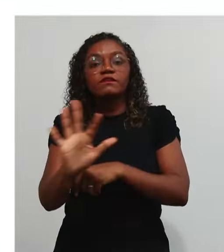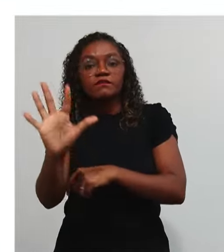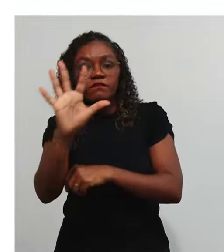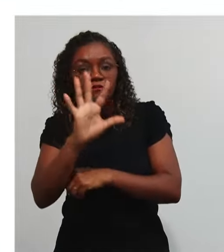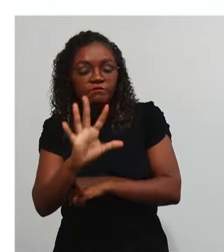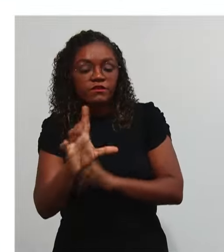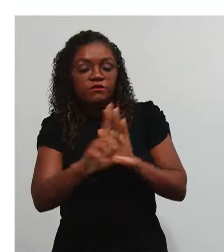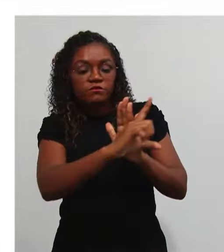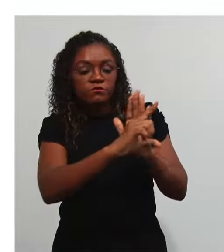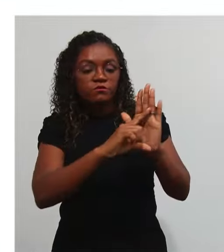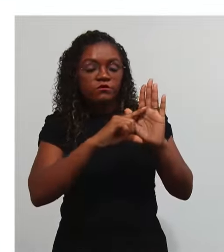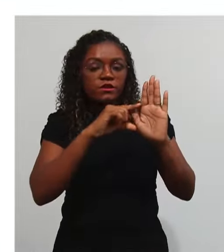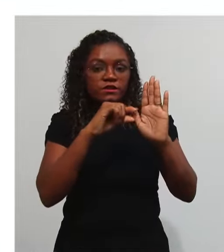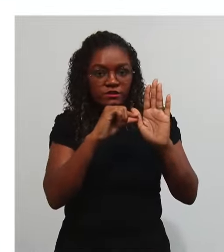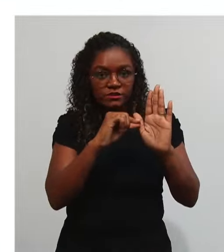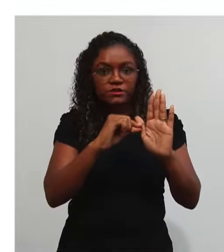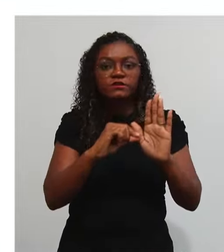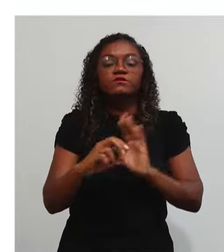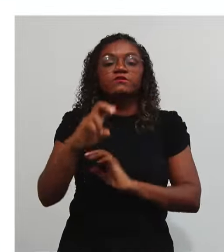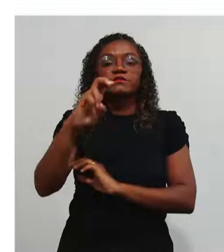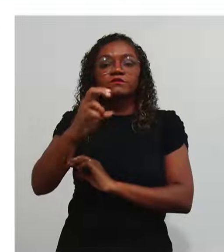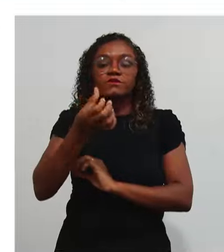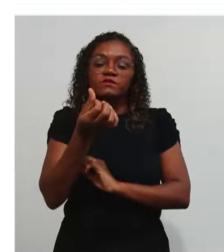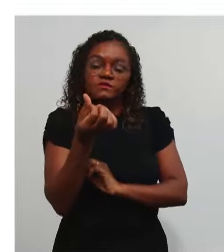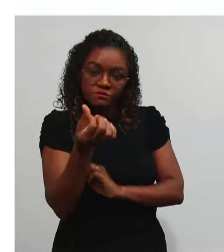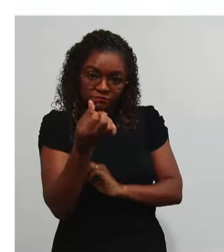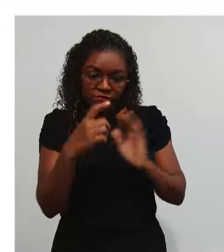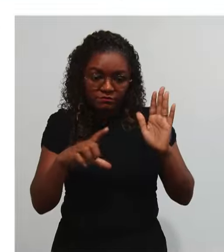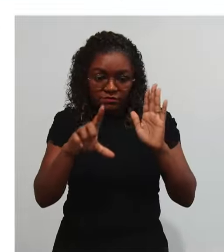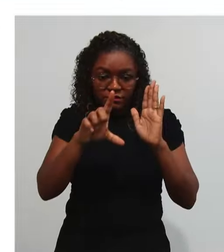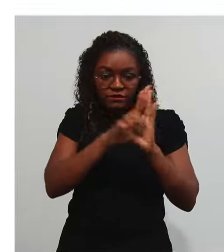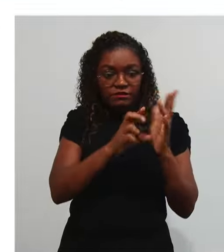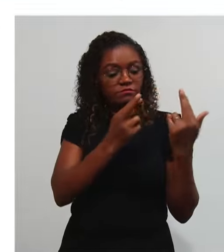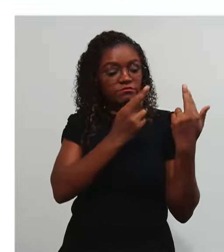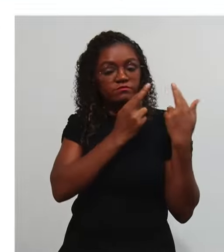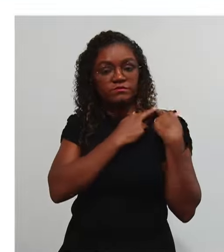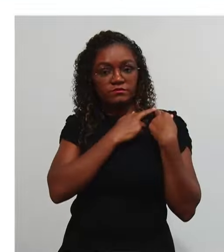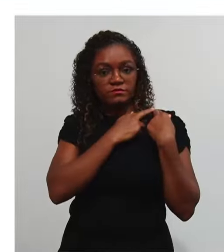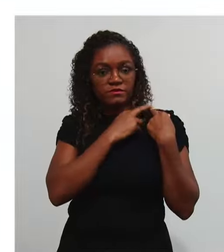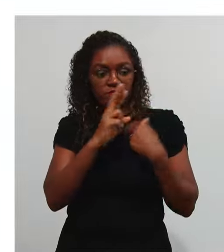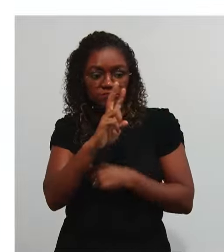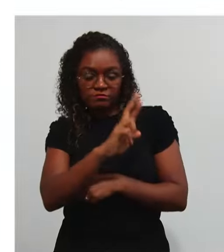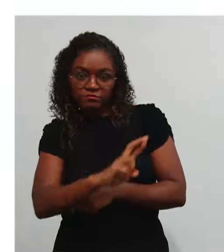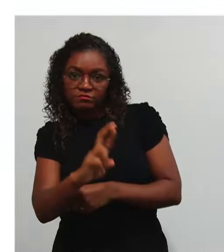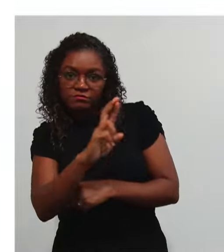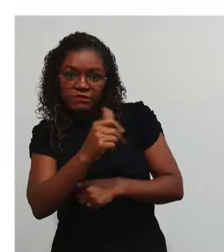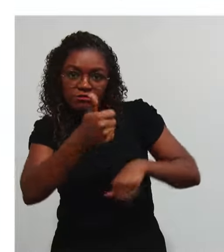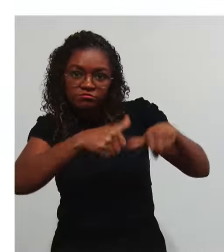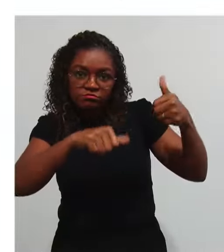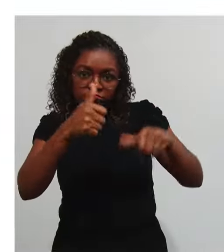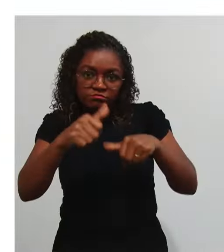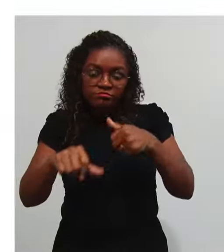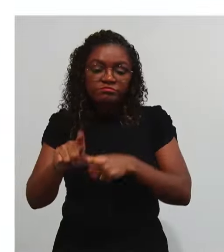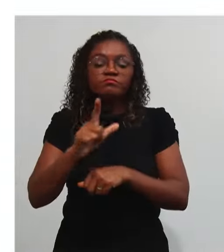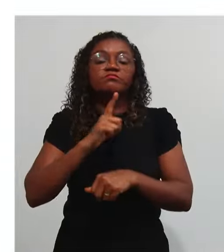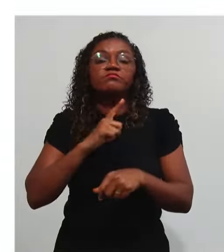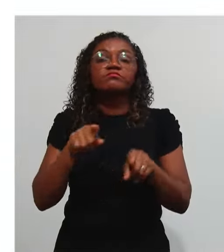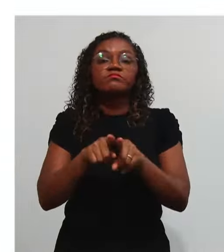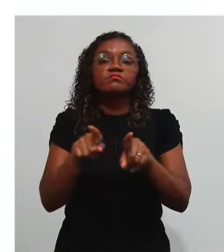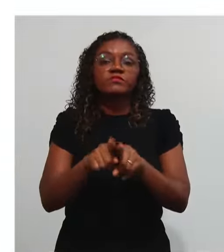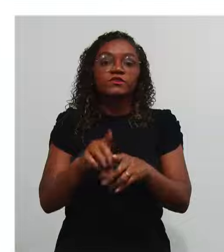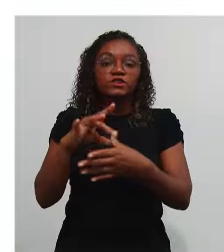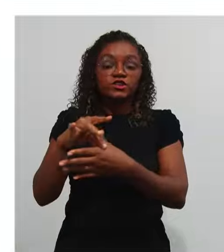De responsabilidade Fiscal Que determina Que as contas Prestadas Pelos Chefes Do poder